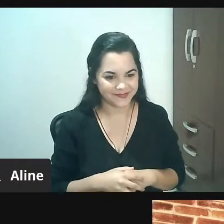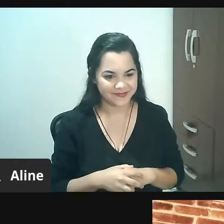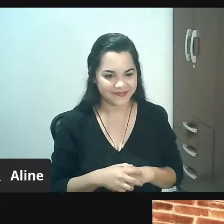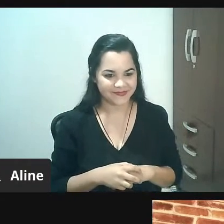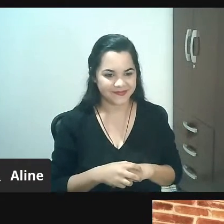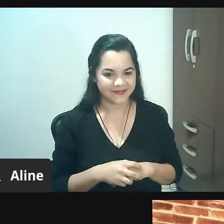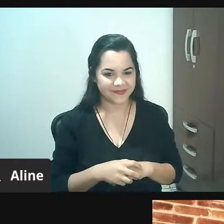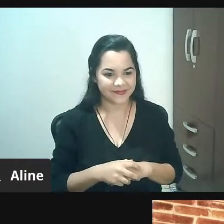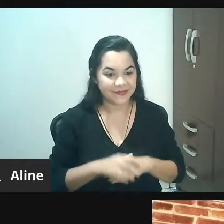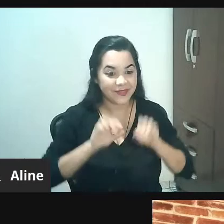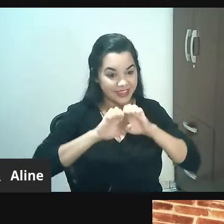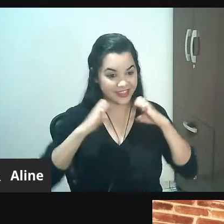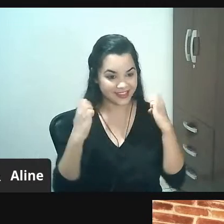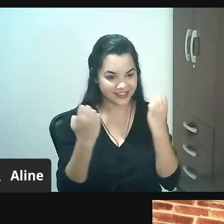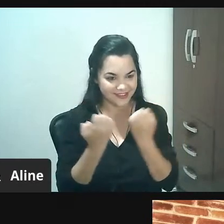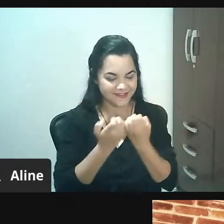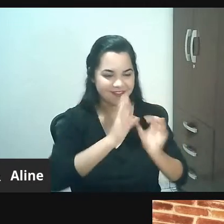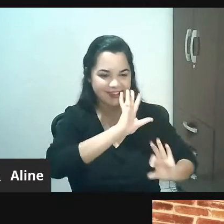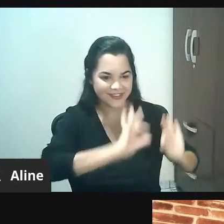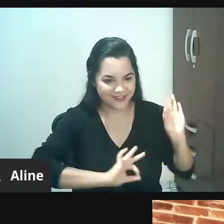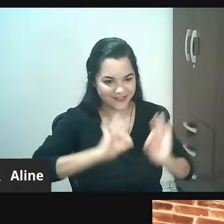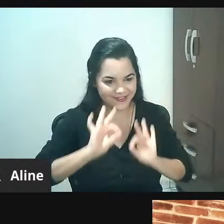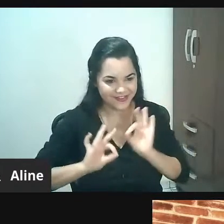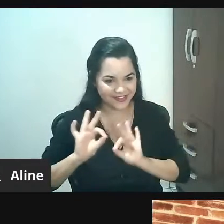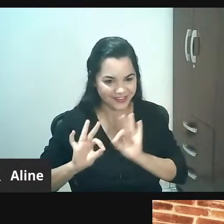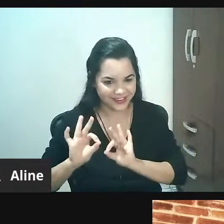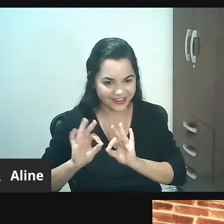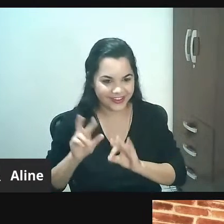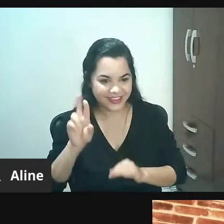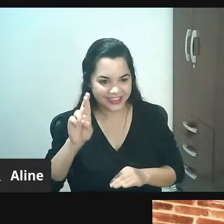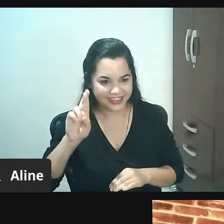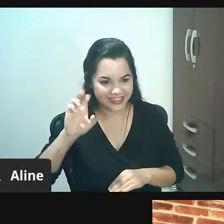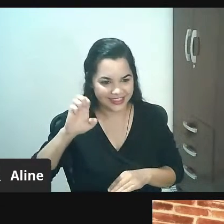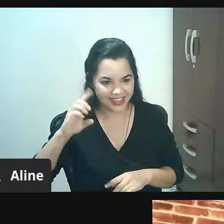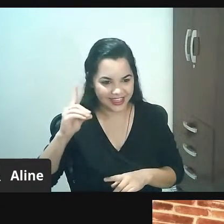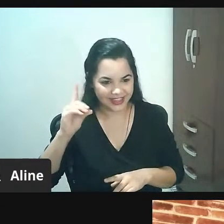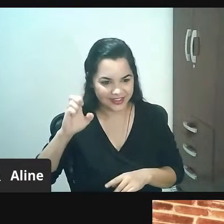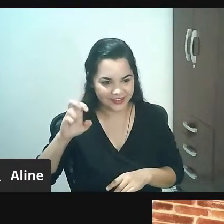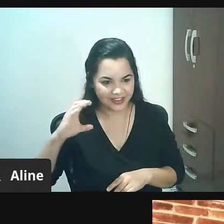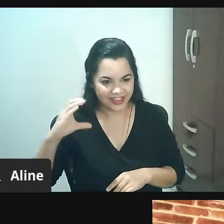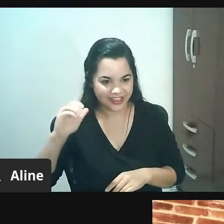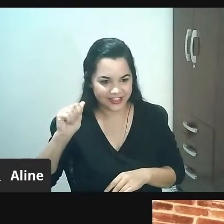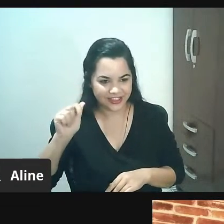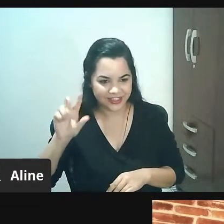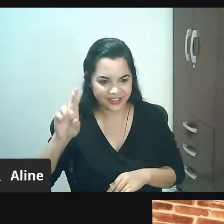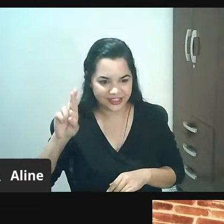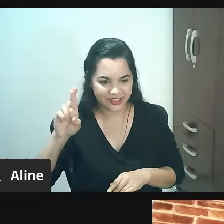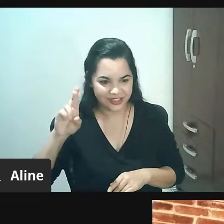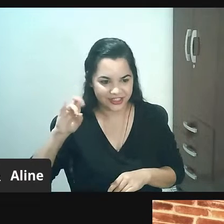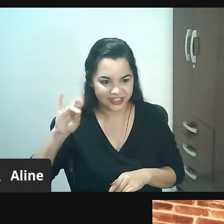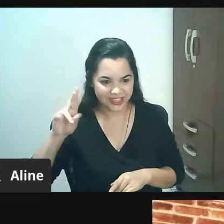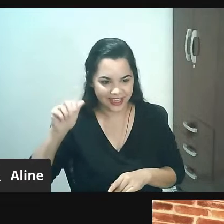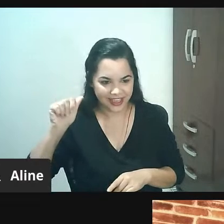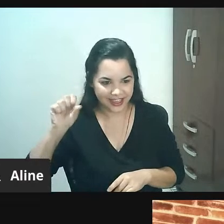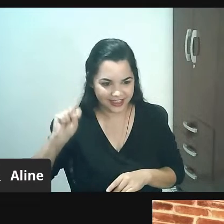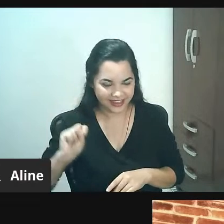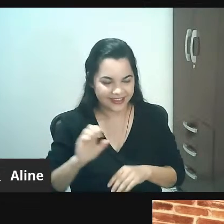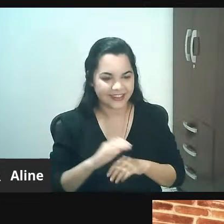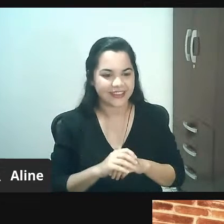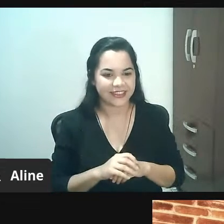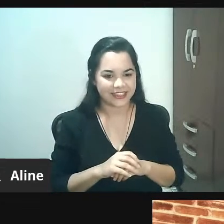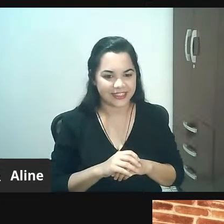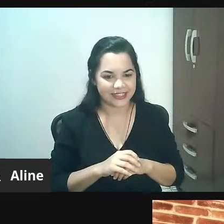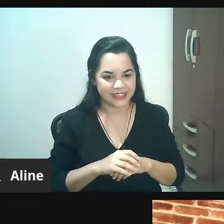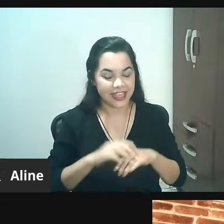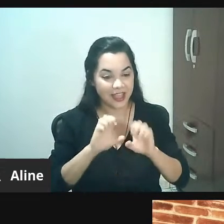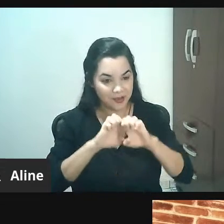Esse evento foi organizado pelo Rede de Carreiras, um projeto do Senac em Minas. O Rede de Carreiras é um portal